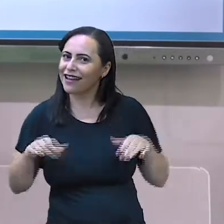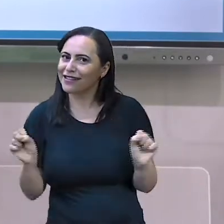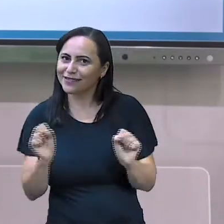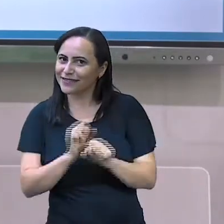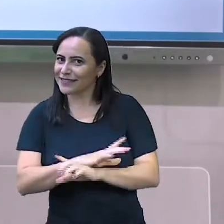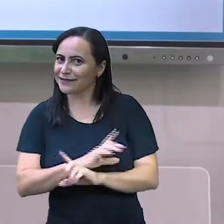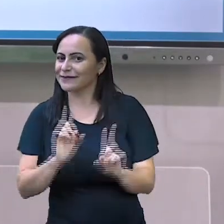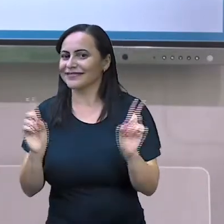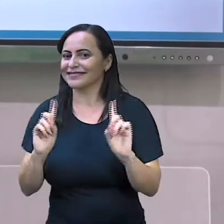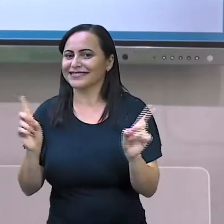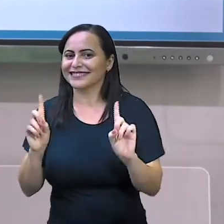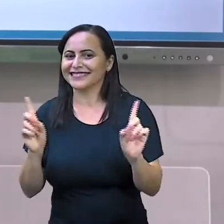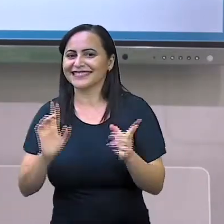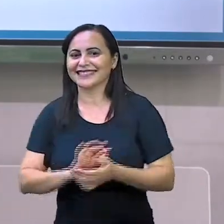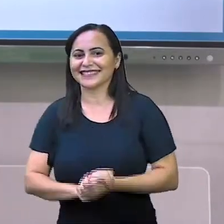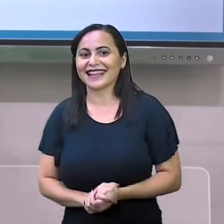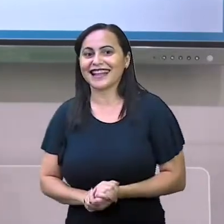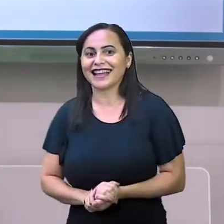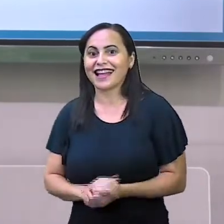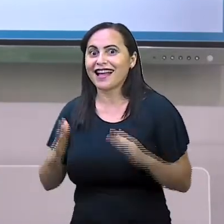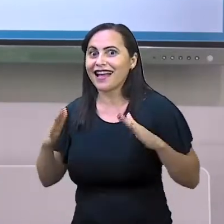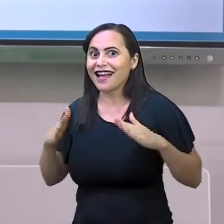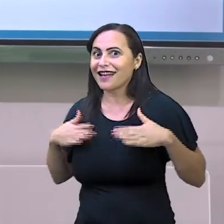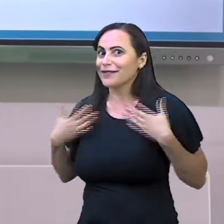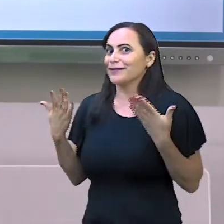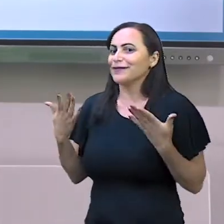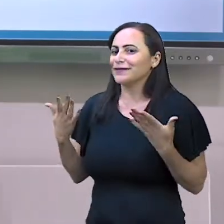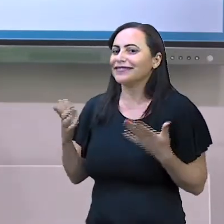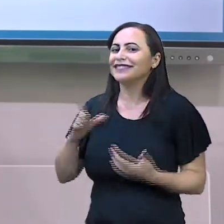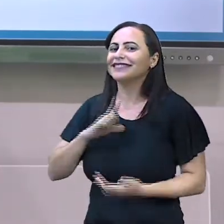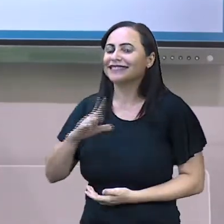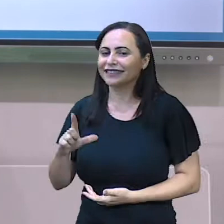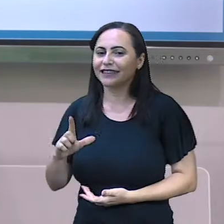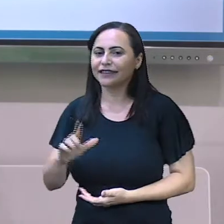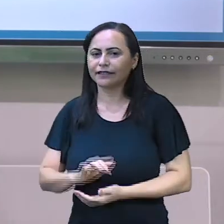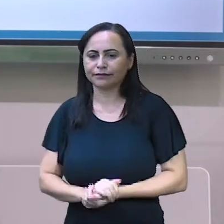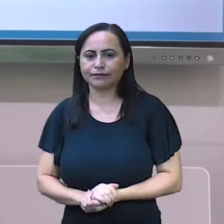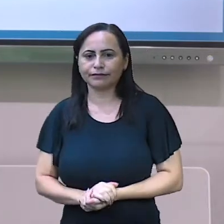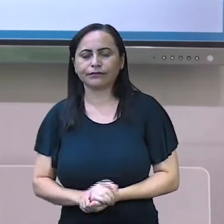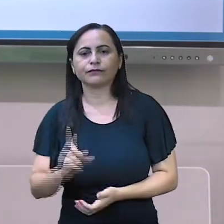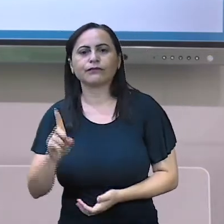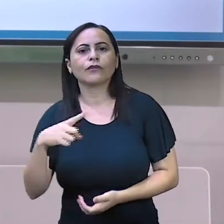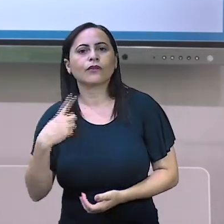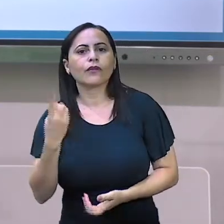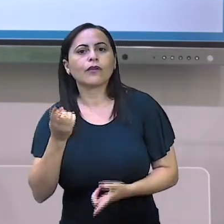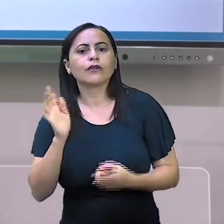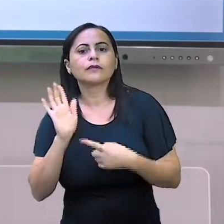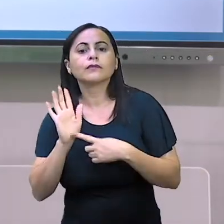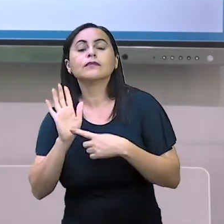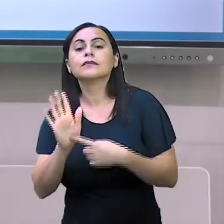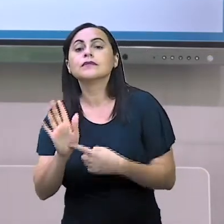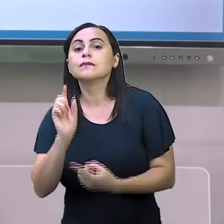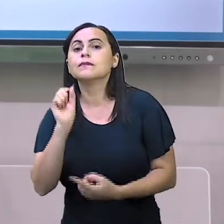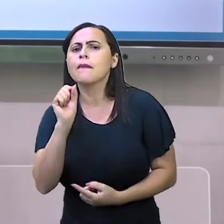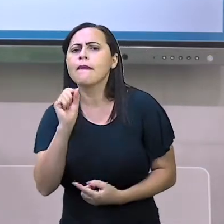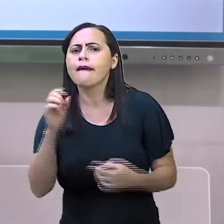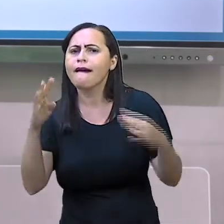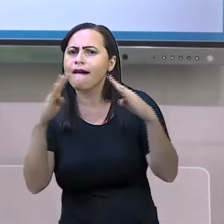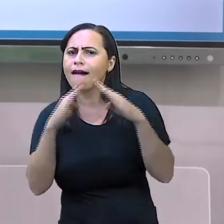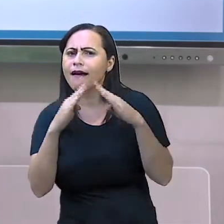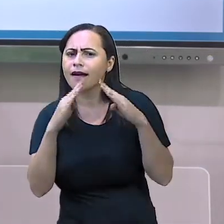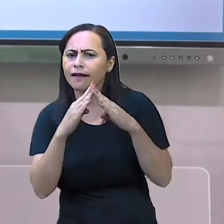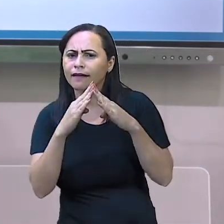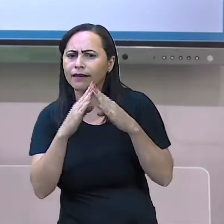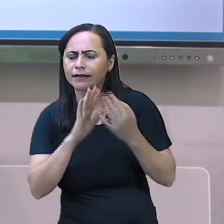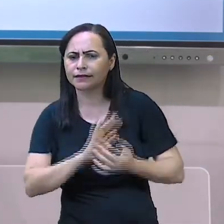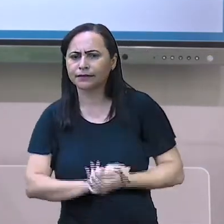professora Luciene Surpresa, então? Nós falamos de casa Sim, não mesmo? Vamos pensar